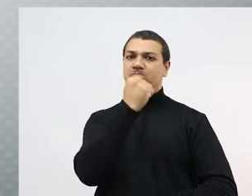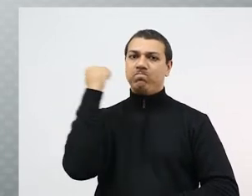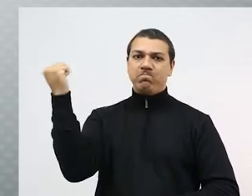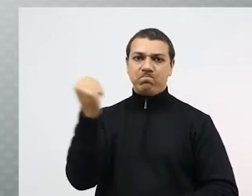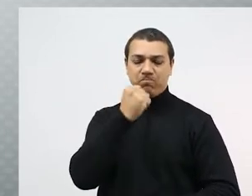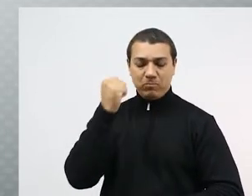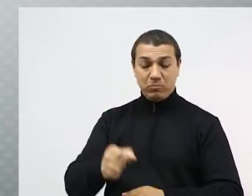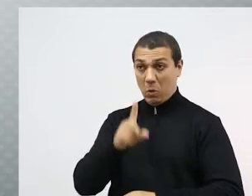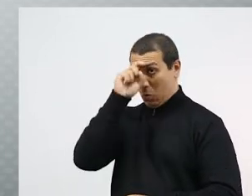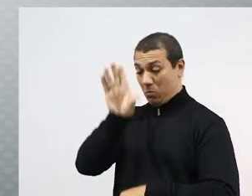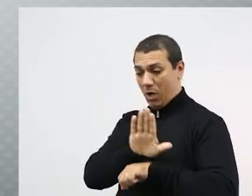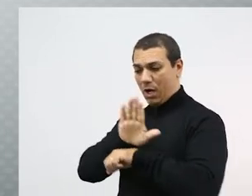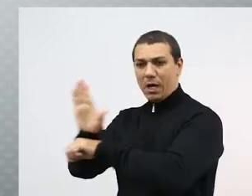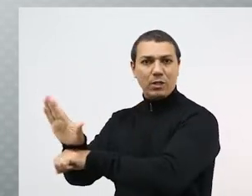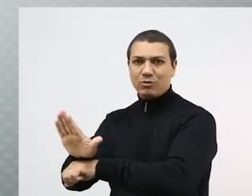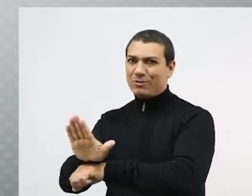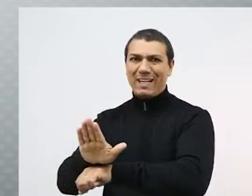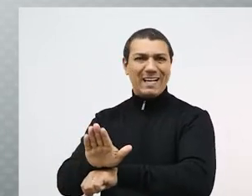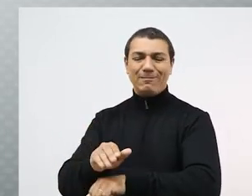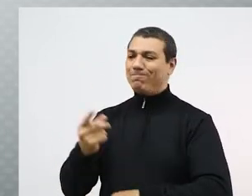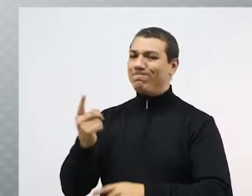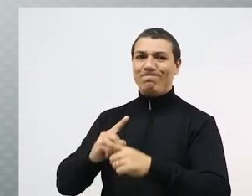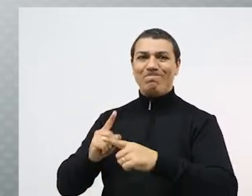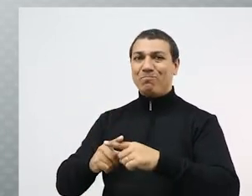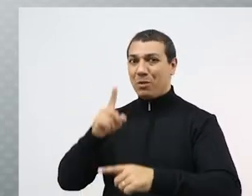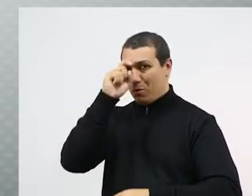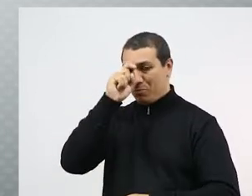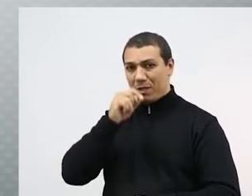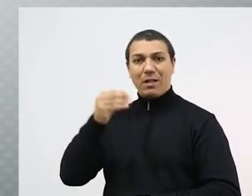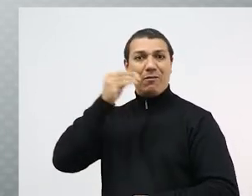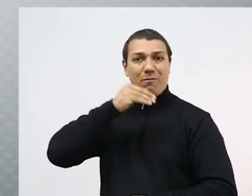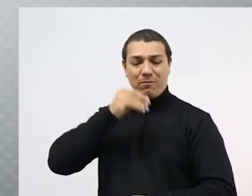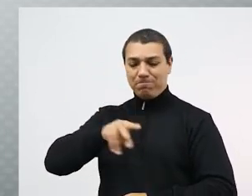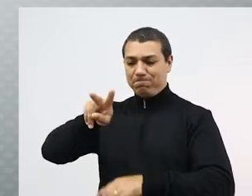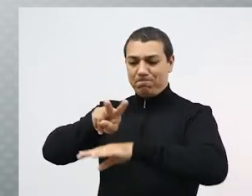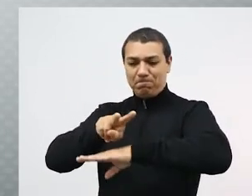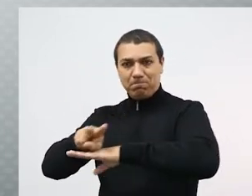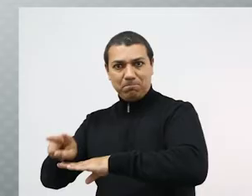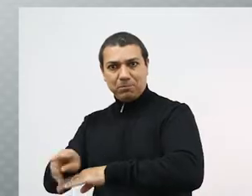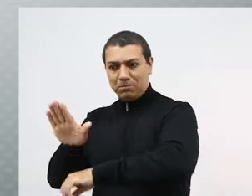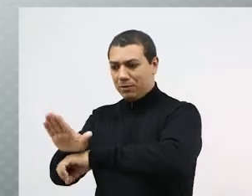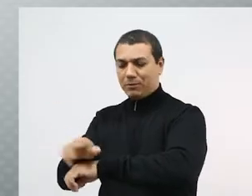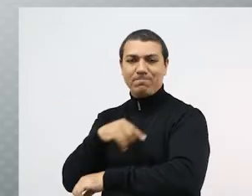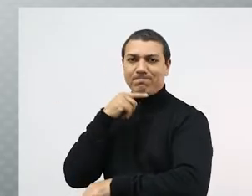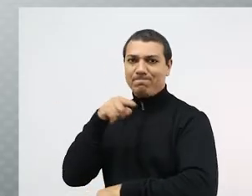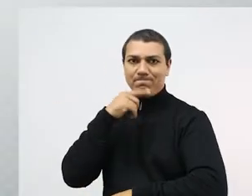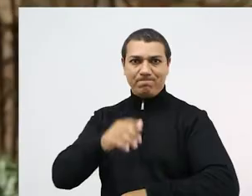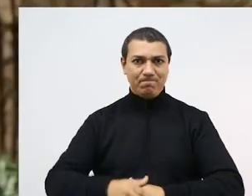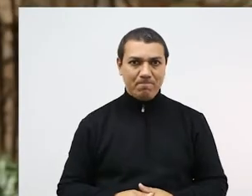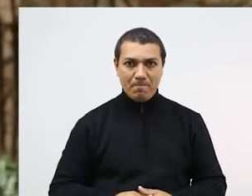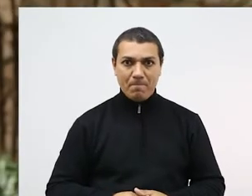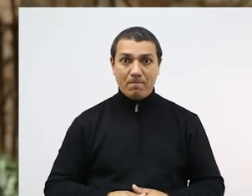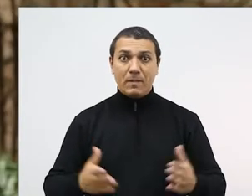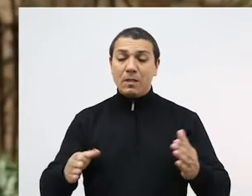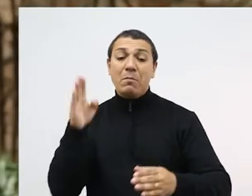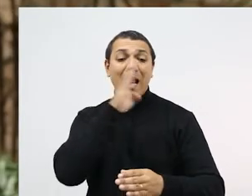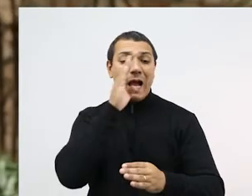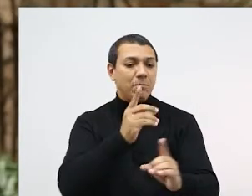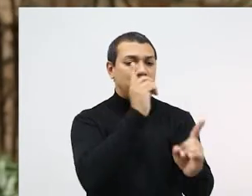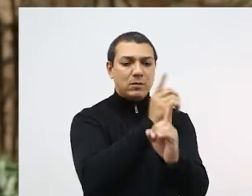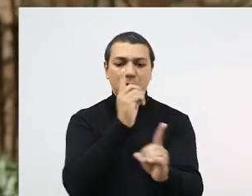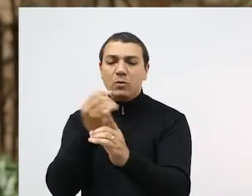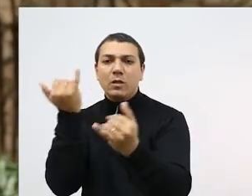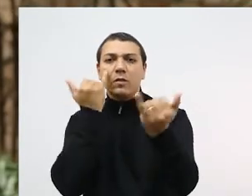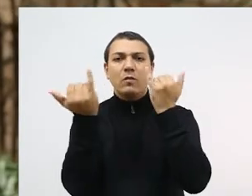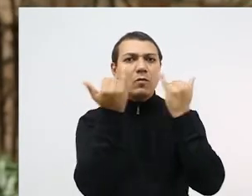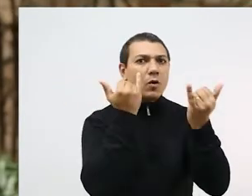altíssimo. Ou seja, a capacidade do sistema de saúde é baixa e a propagação do vírus é alta. Para te ajudar, de forma